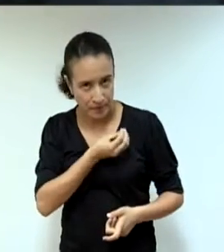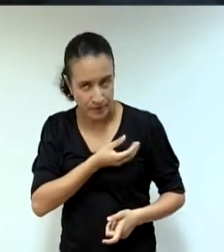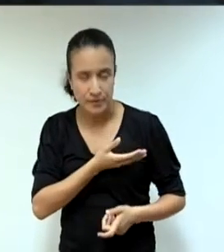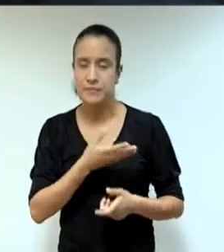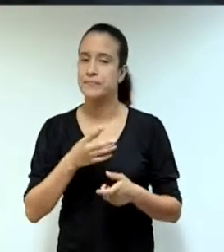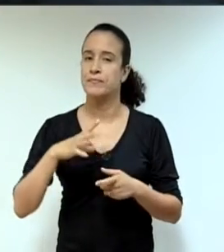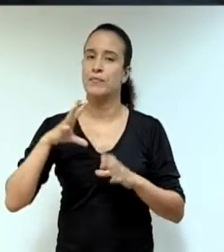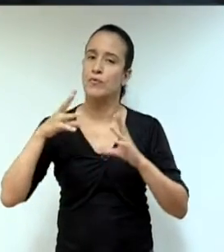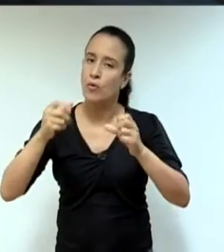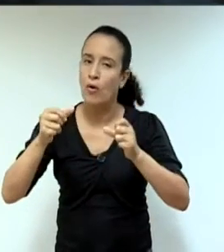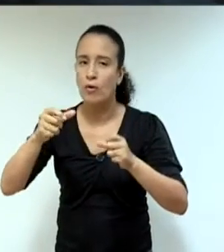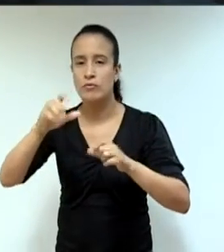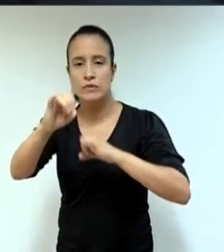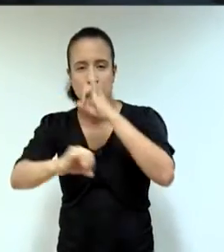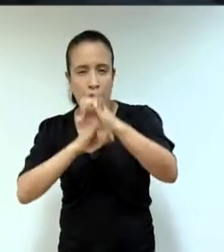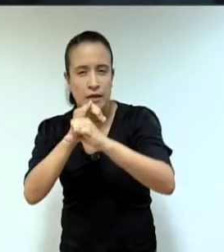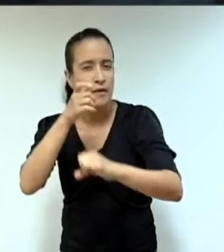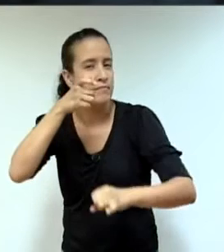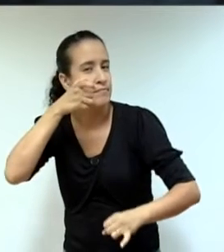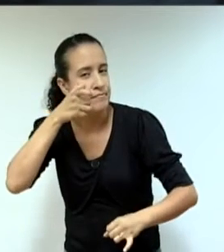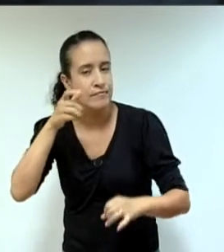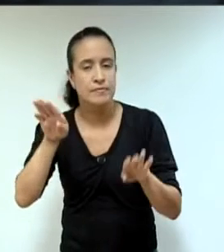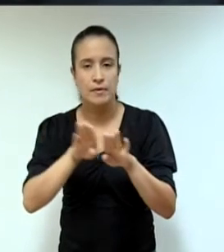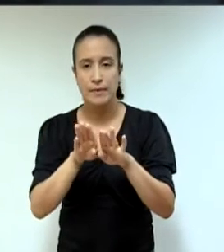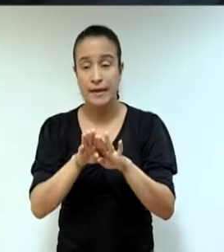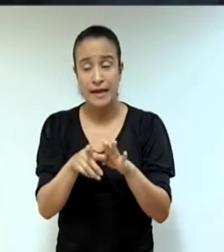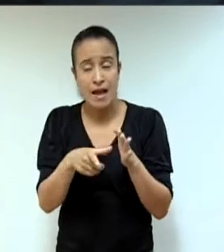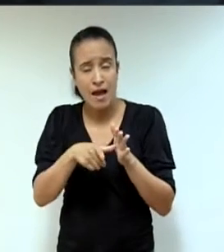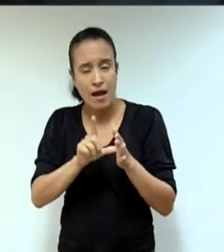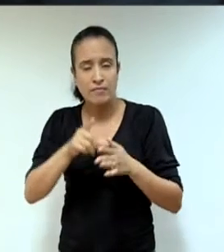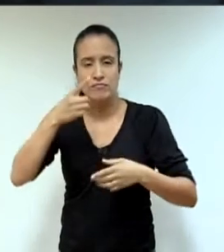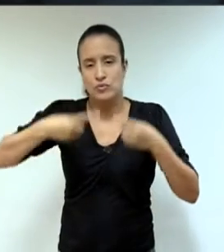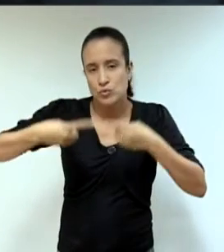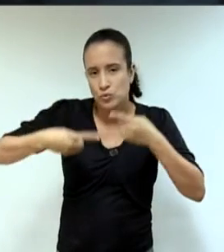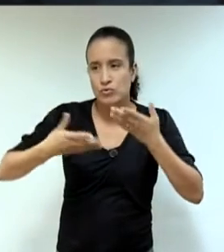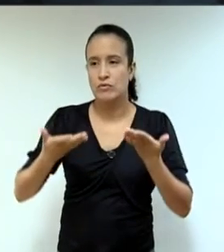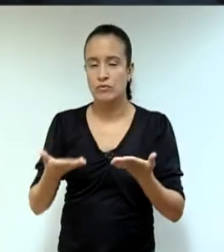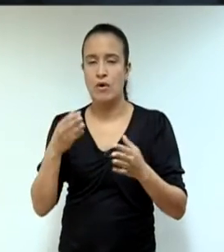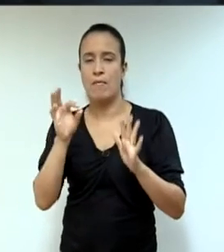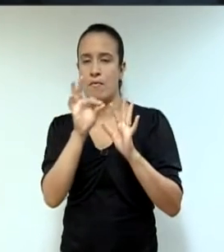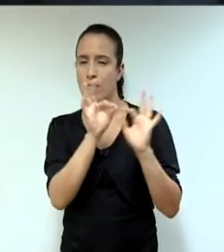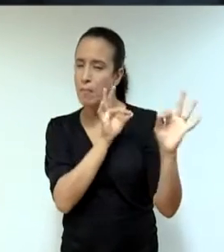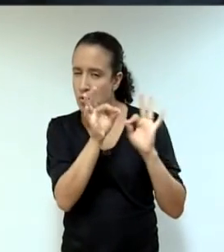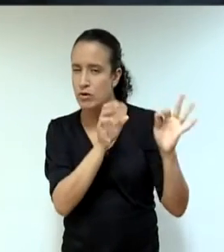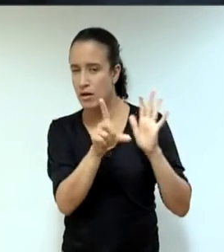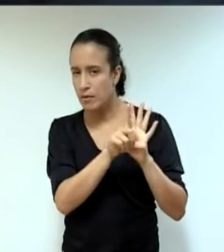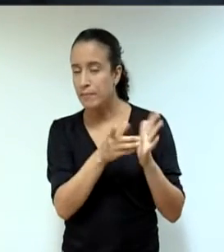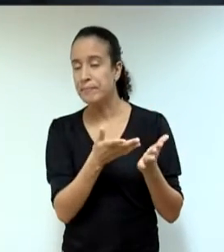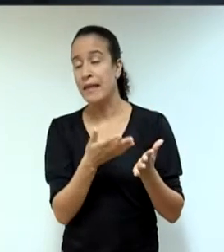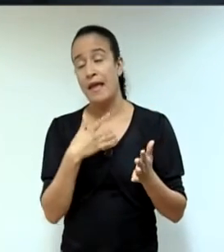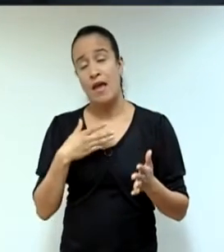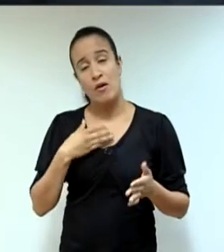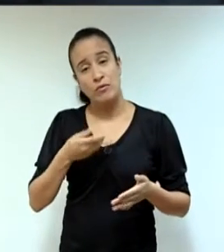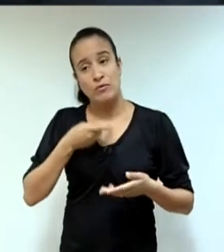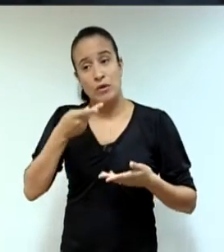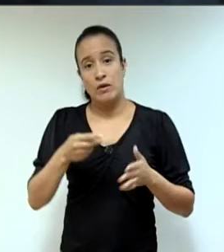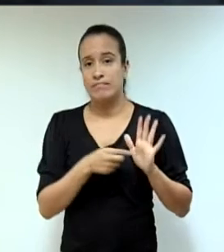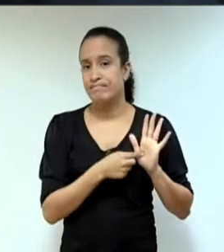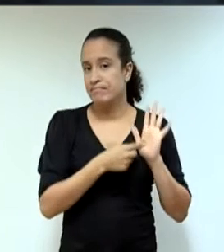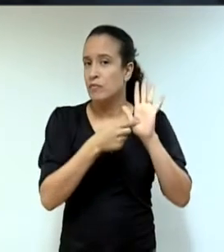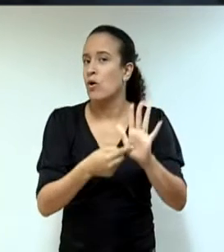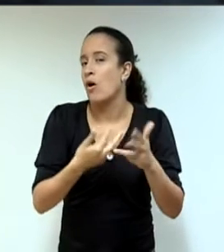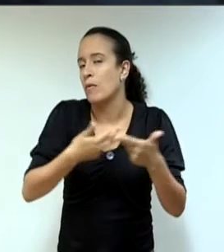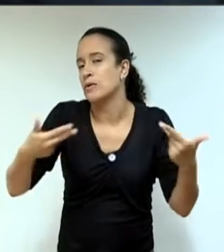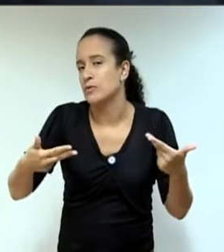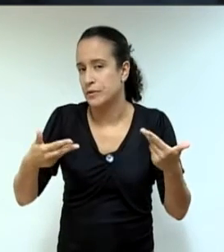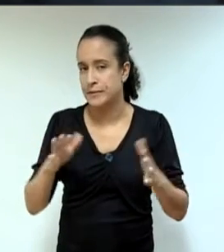Antes de começar os debates em relação ao projeto, eu tenho algumas ponderações que eu queria fazer. Eu só queria que alguém da base